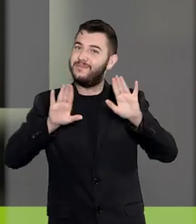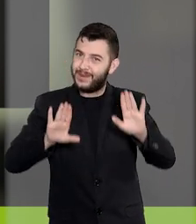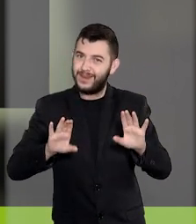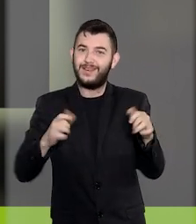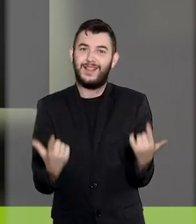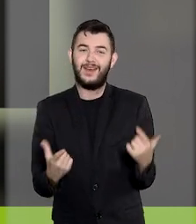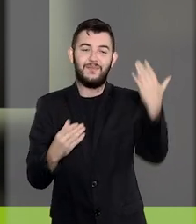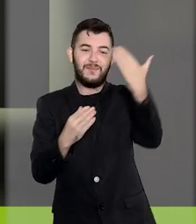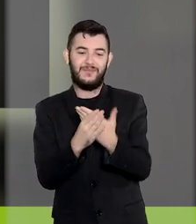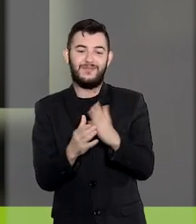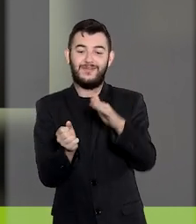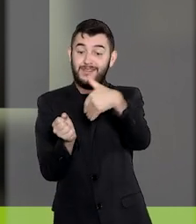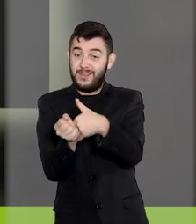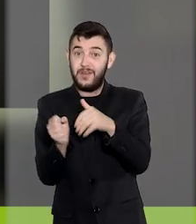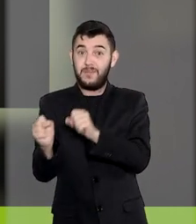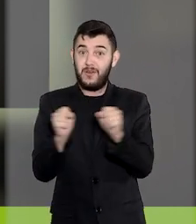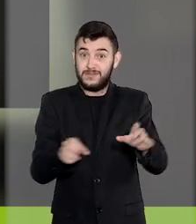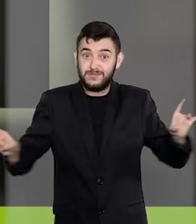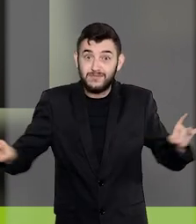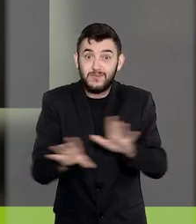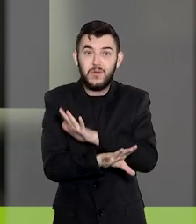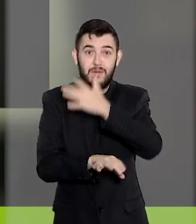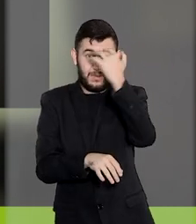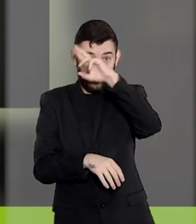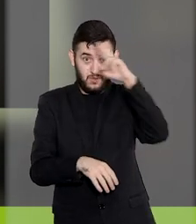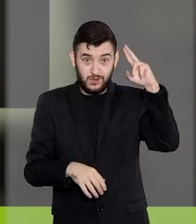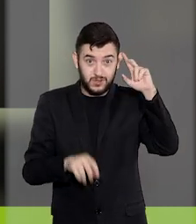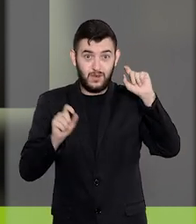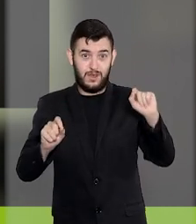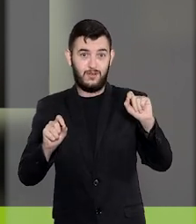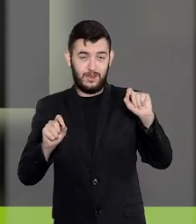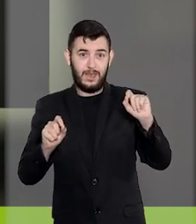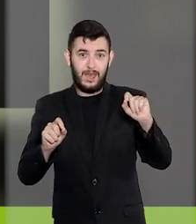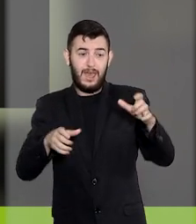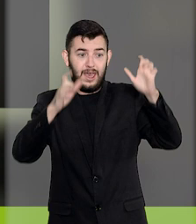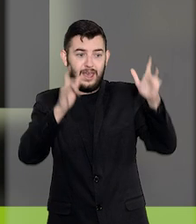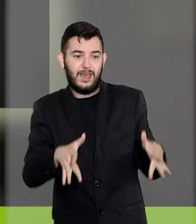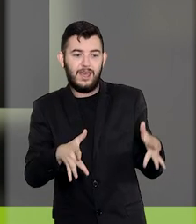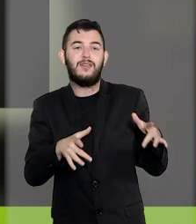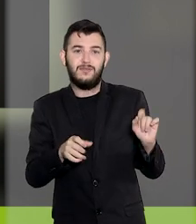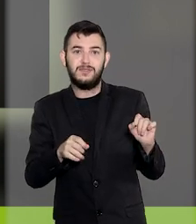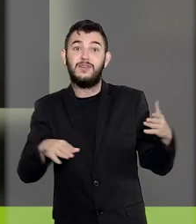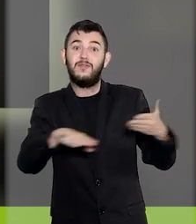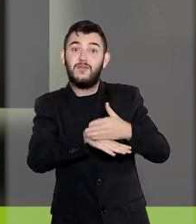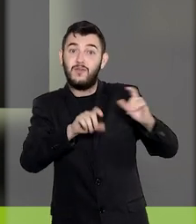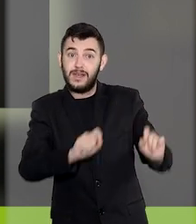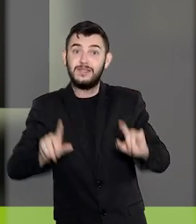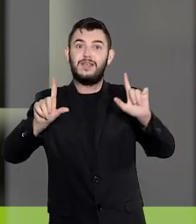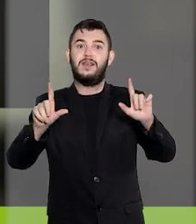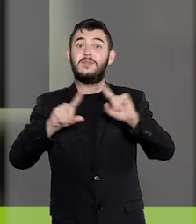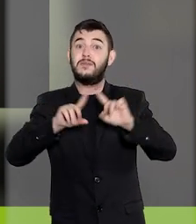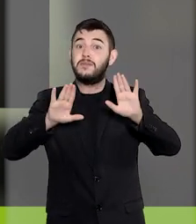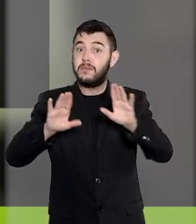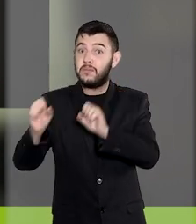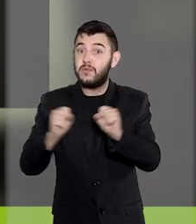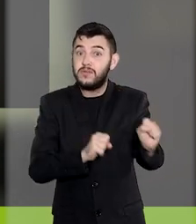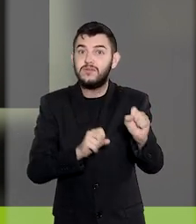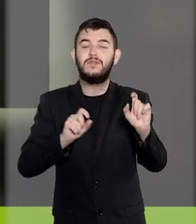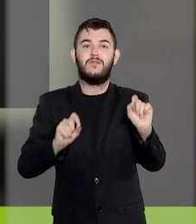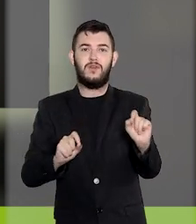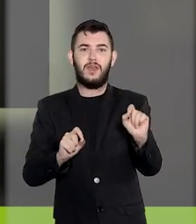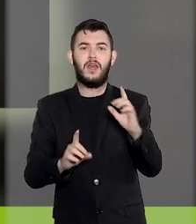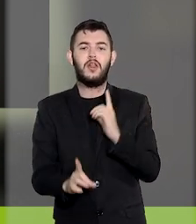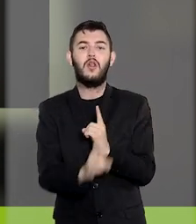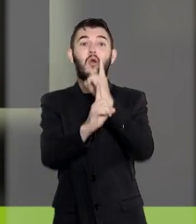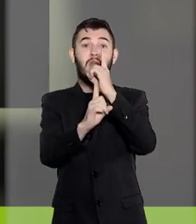um processo sigiloso pode ser concluído sem que o usuário renuncie à credencial de acesso. Dessa maneira, é possível